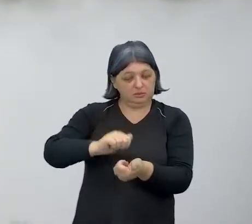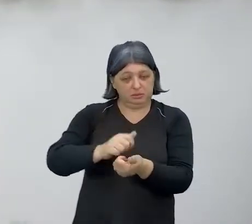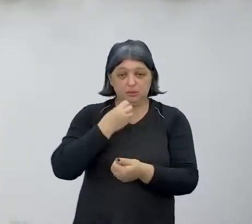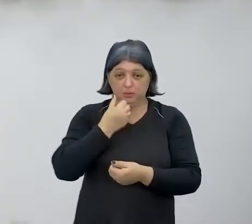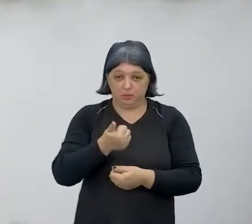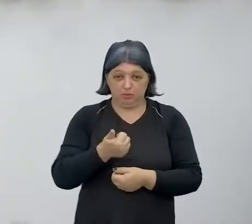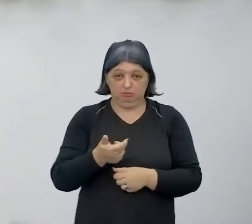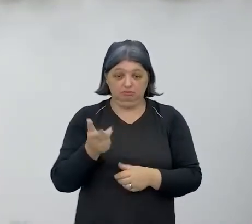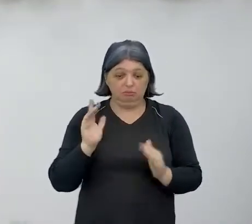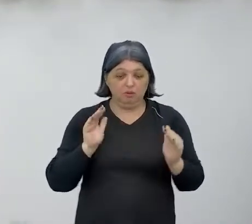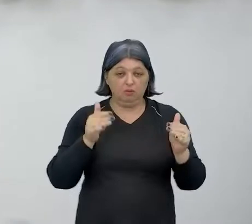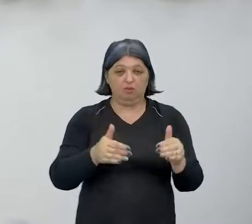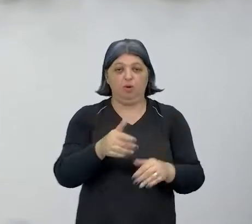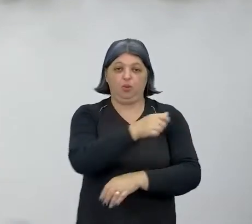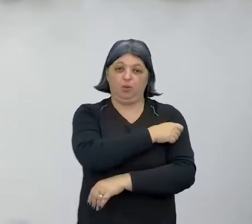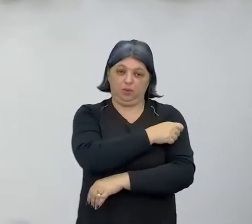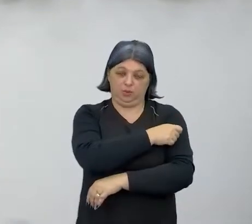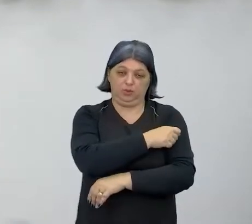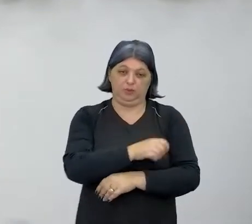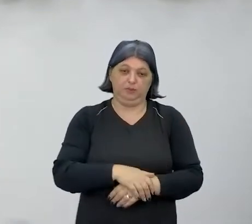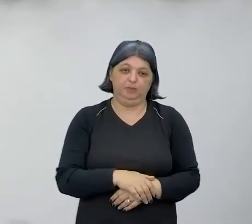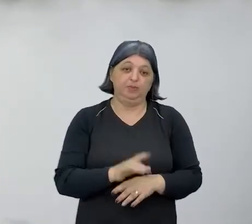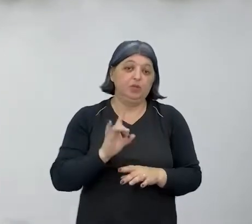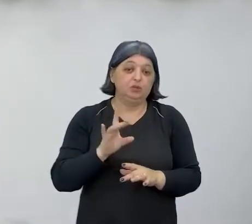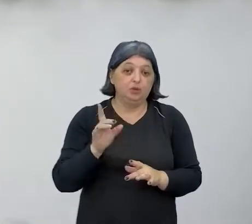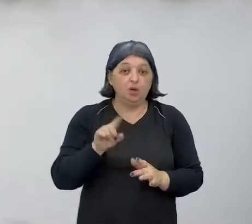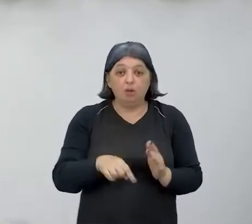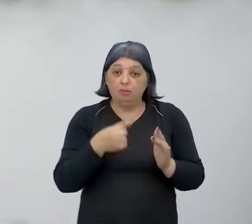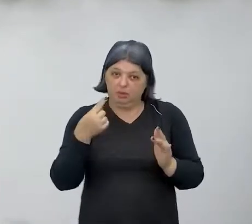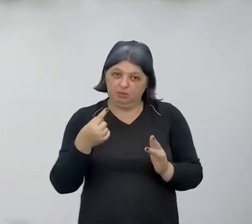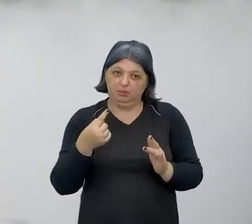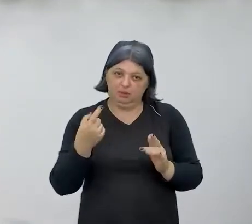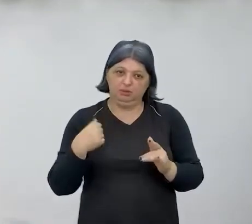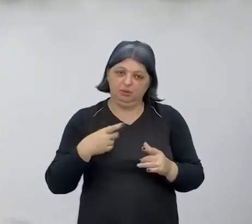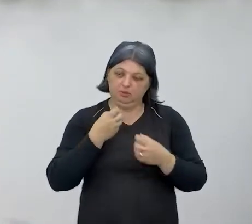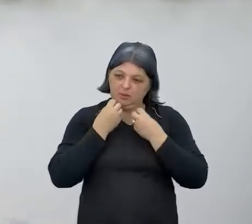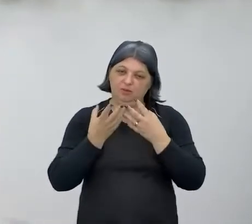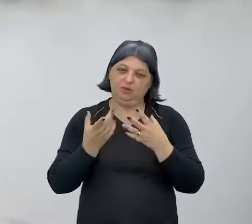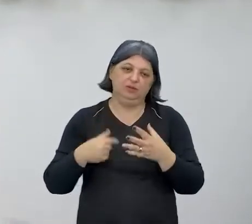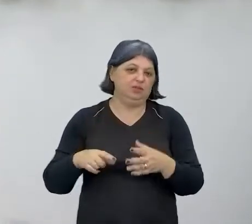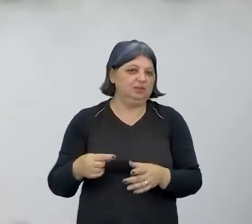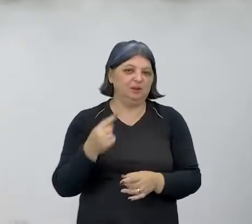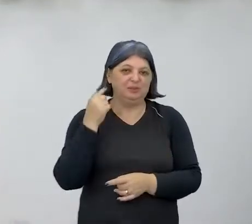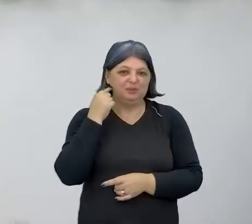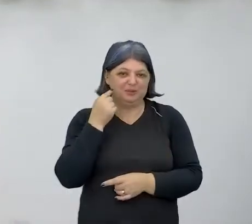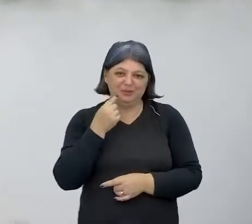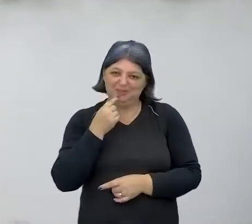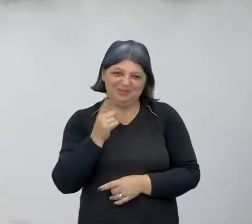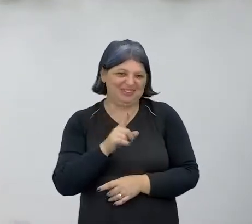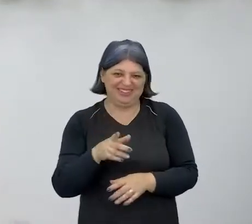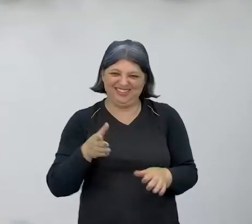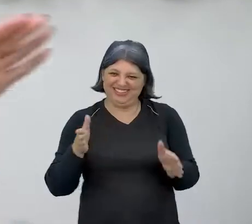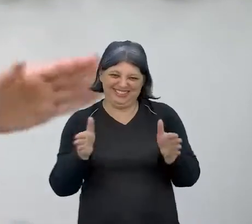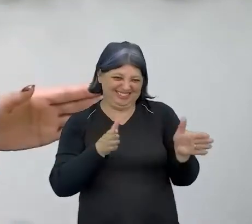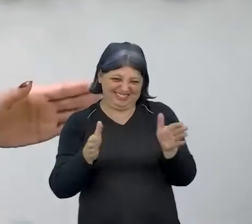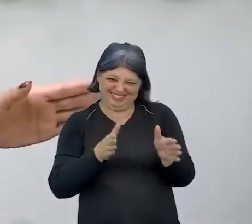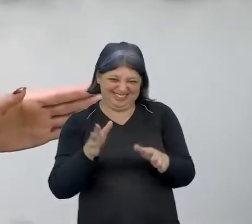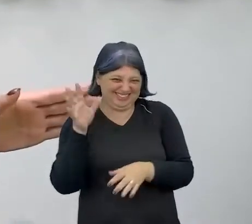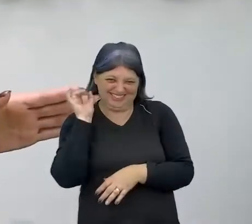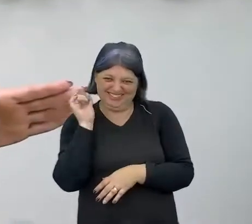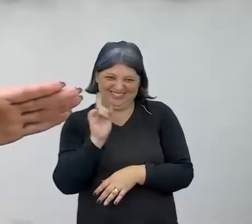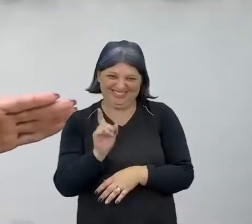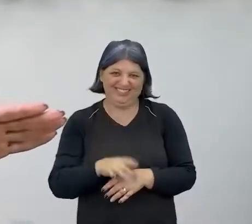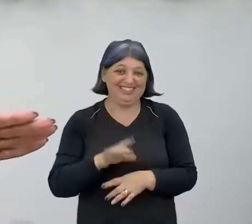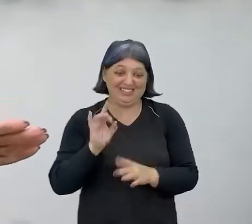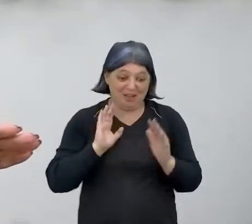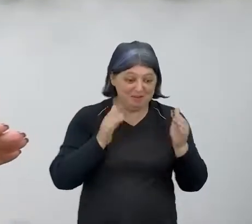mesmo os meus alunos. De primeiro momento eu só pensei nos surdos. Confesso, gente, eu não fui acessível com os ouvintes. Eu só pensei nos